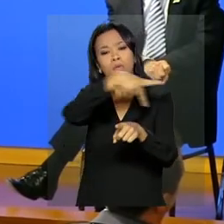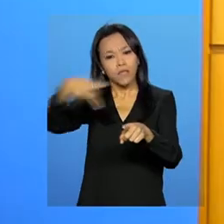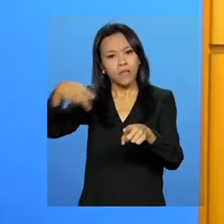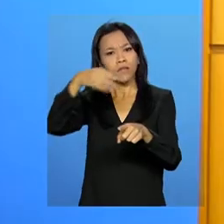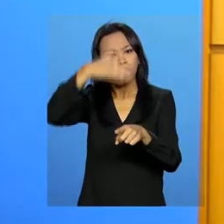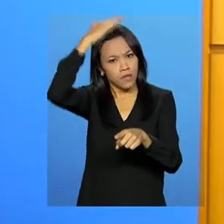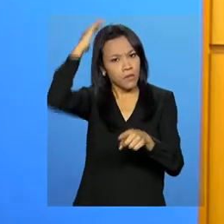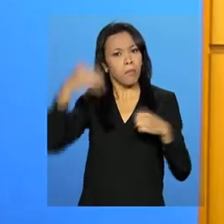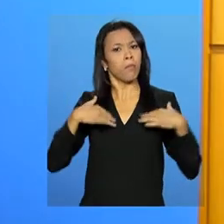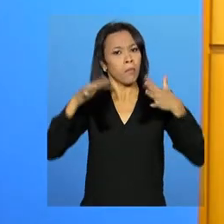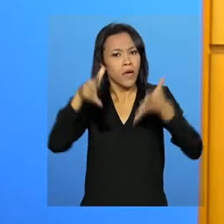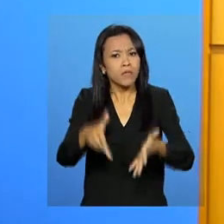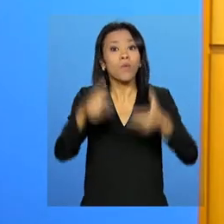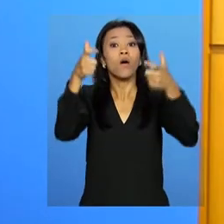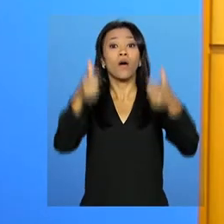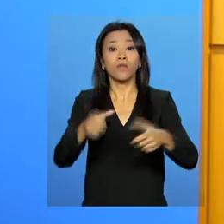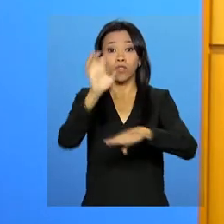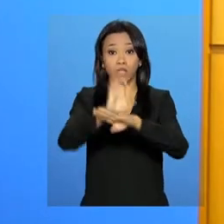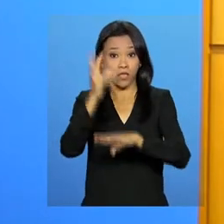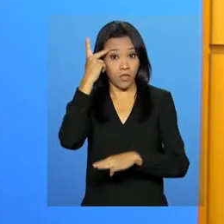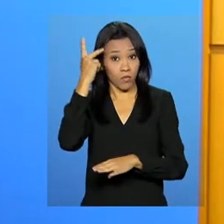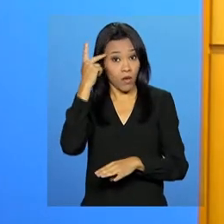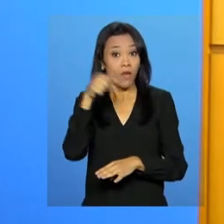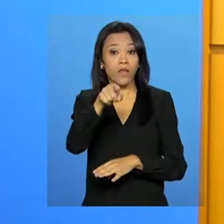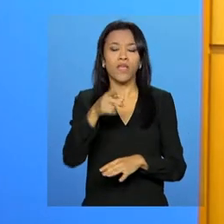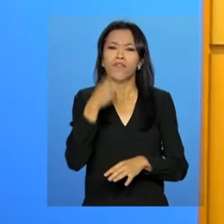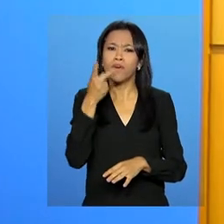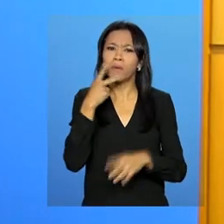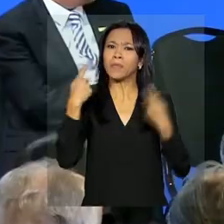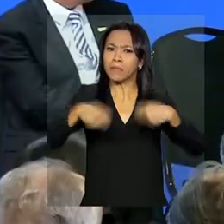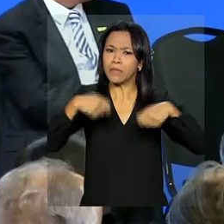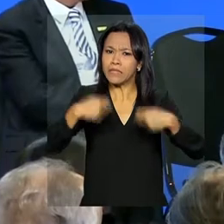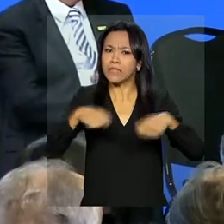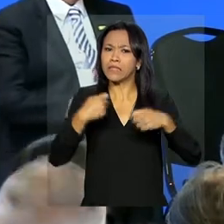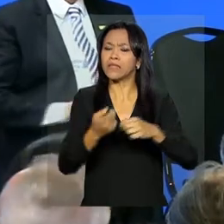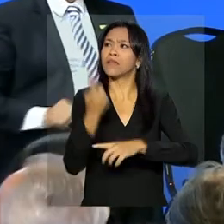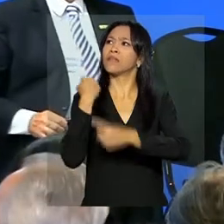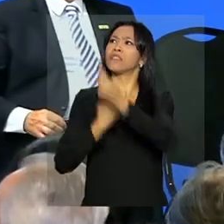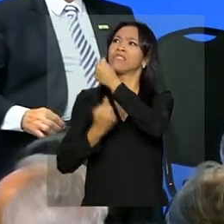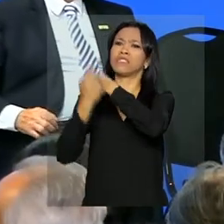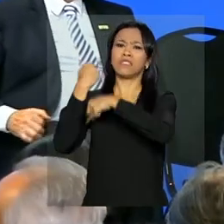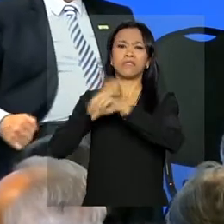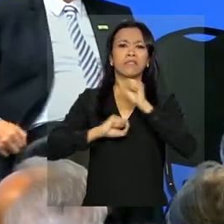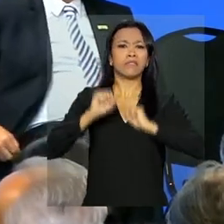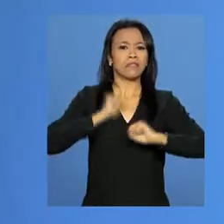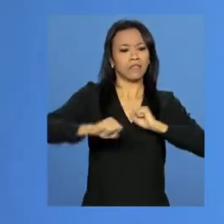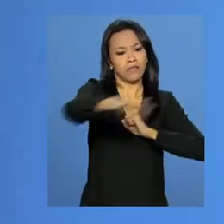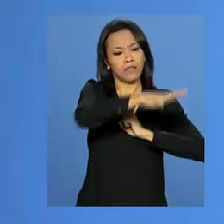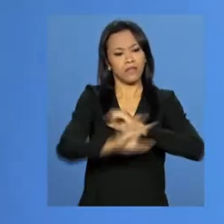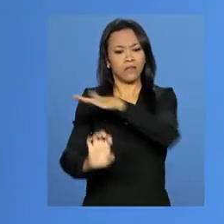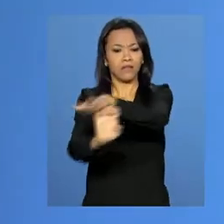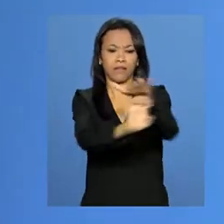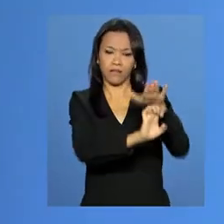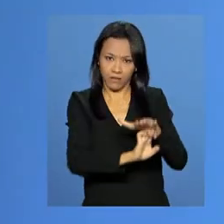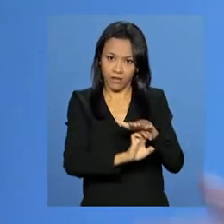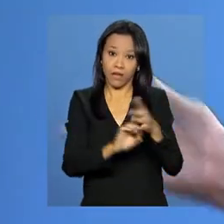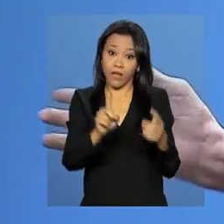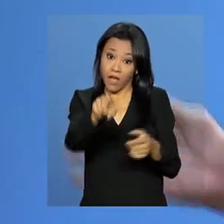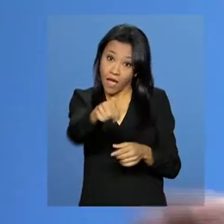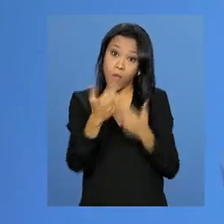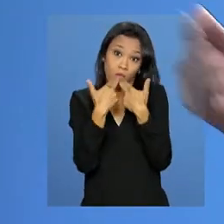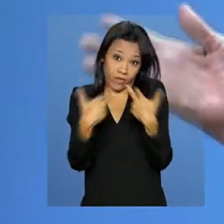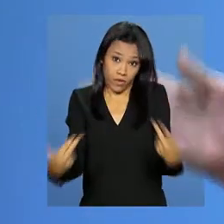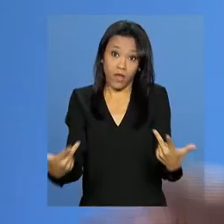lançamento do Produlote em São Paulo e destacou a necessidade de atender antigos anseios do setor produtivo. É uma novidade, é uma